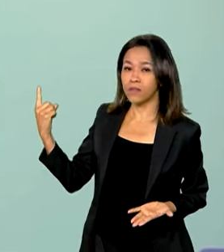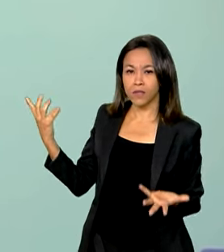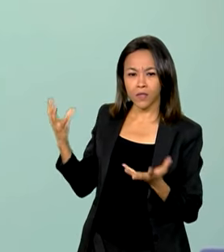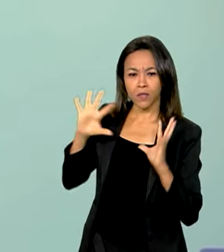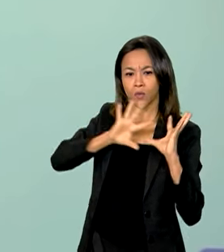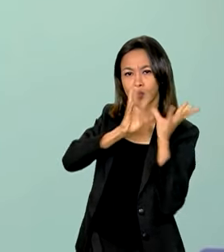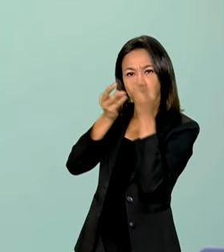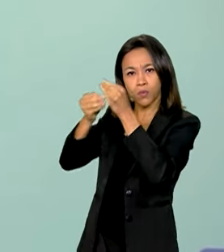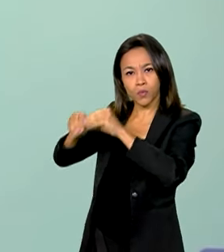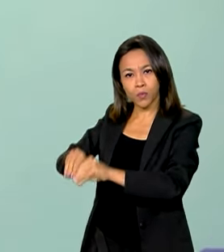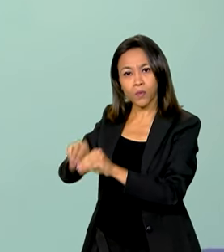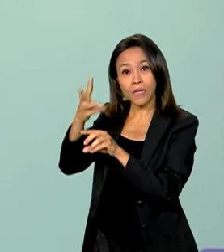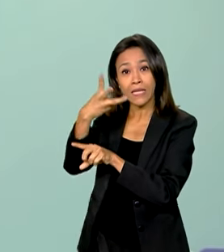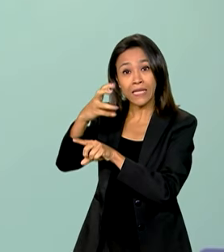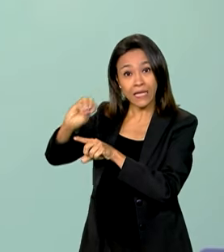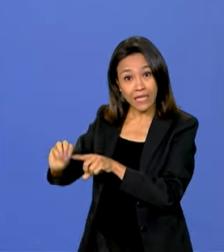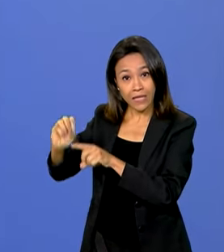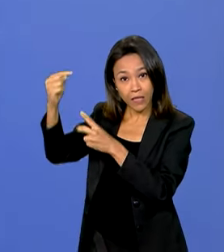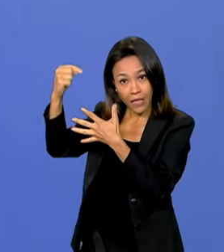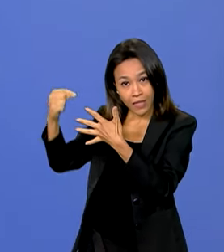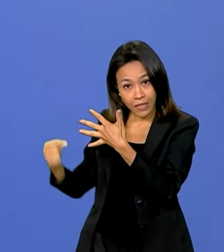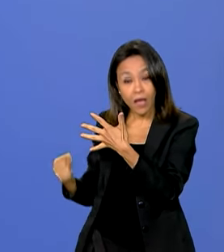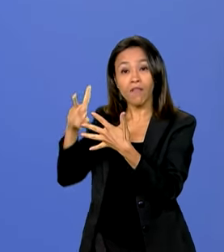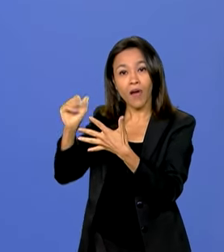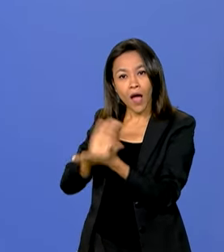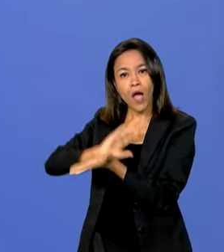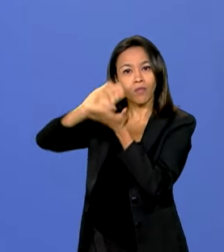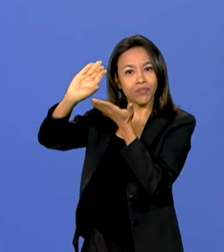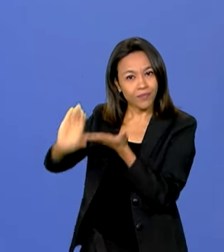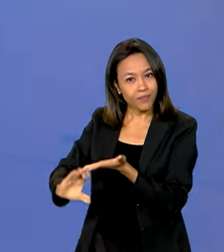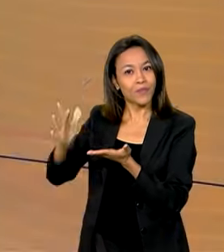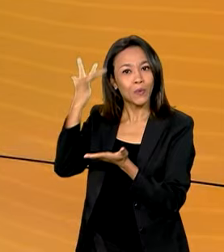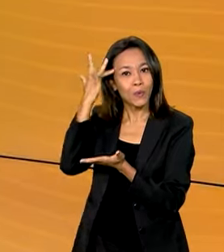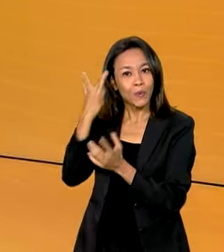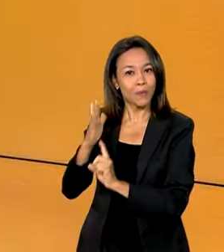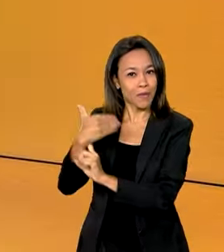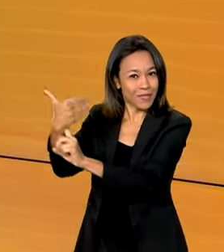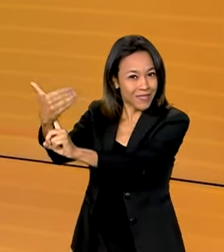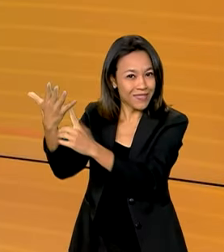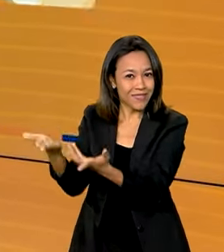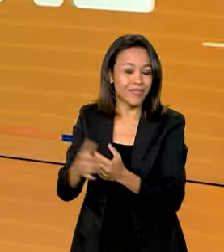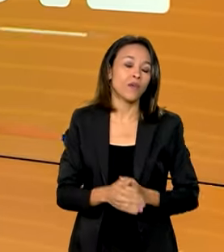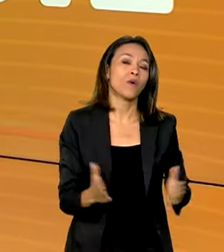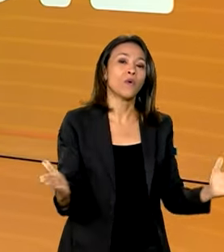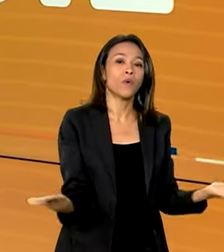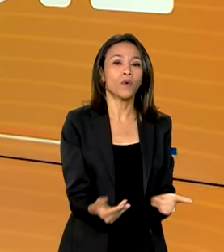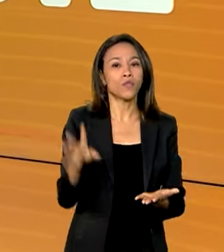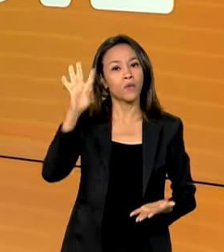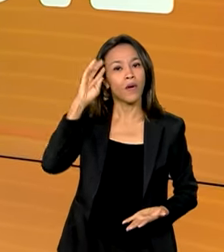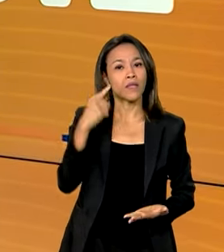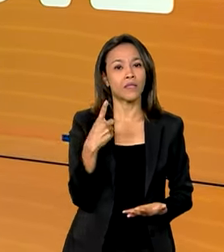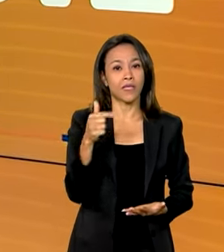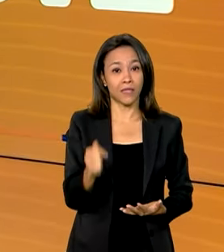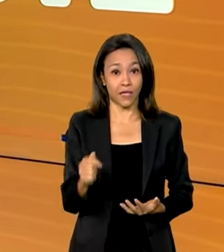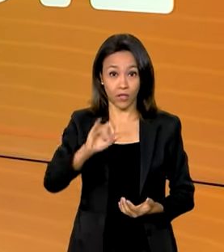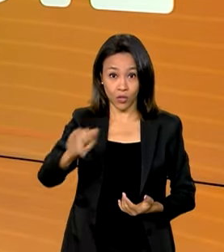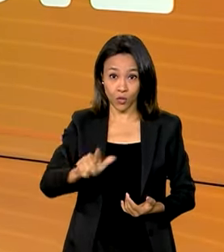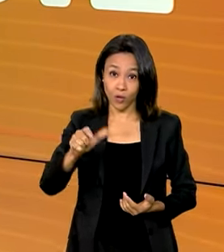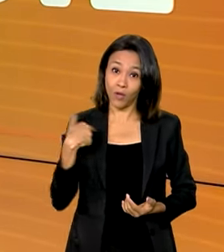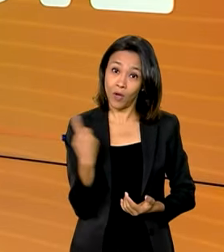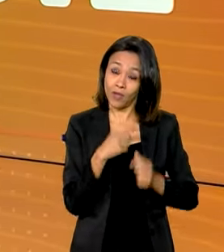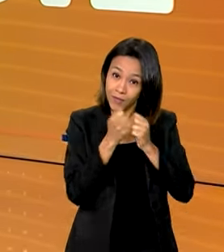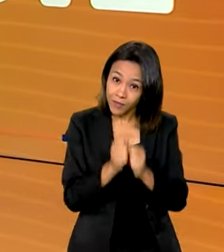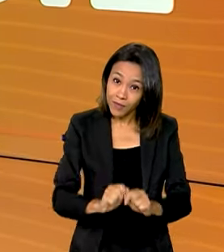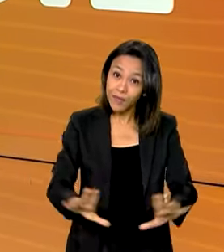mais de 30 serviços vai receber investimentos em modernização. Quarta-feira, 17 de julho, o Brasil em Dia